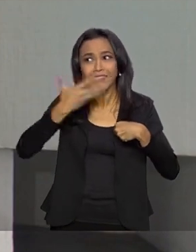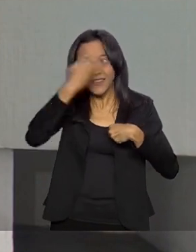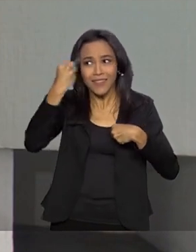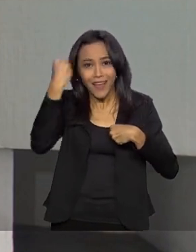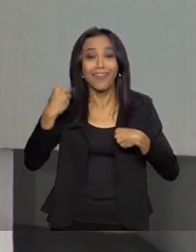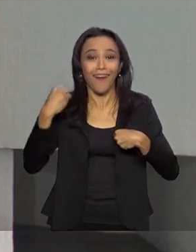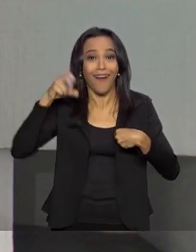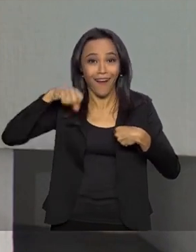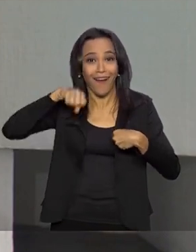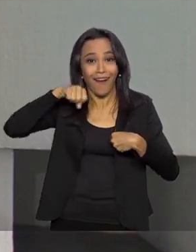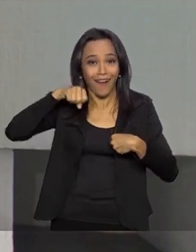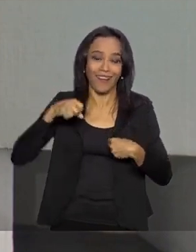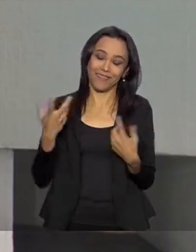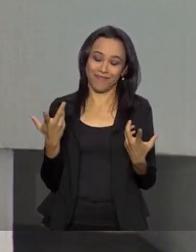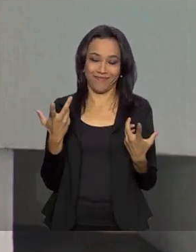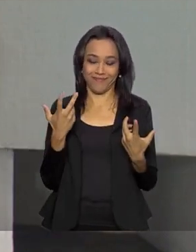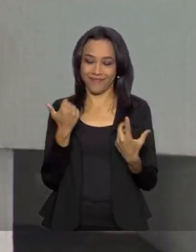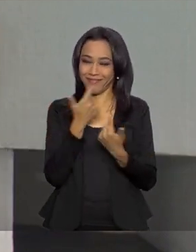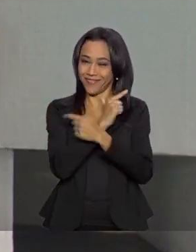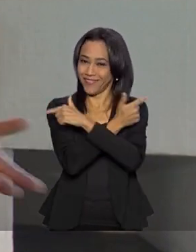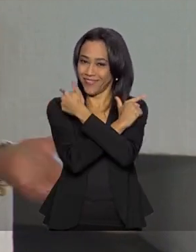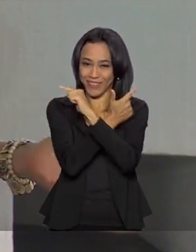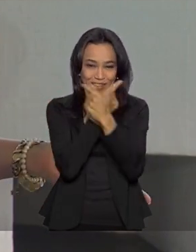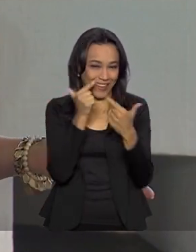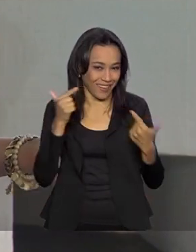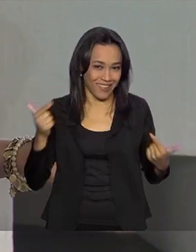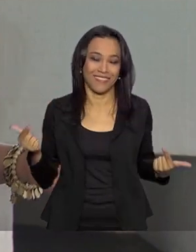O vampiro, você vê? Na televisão.